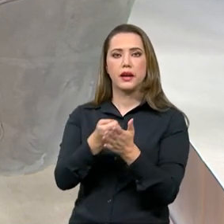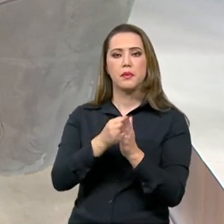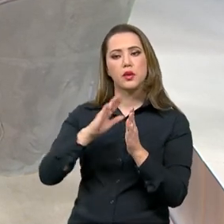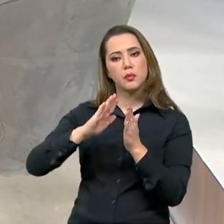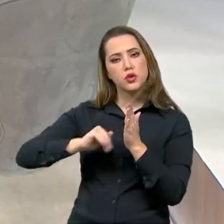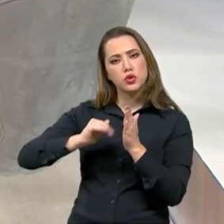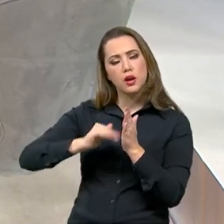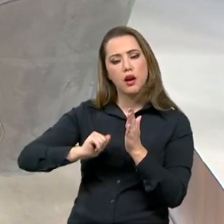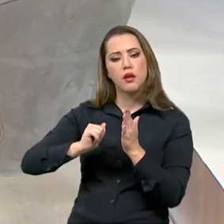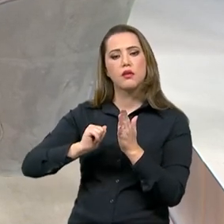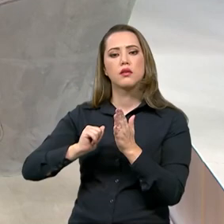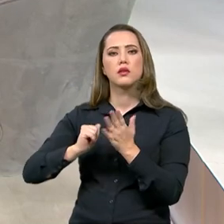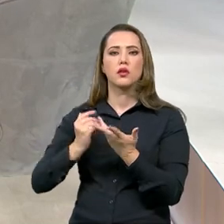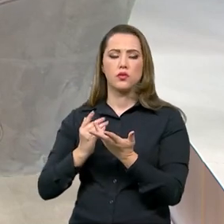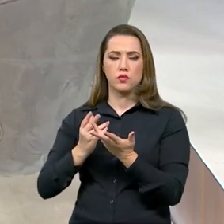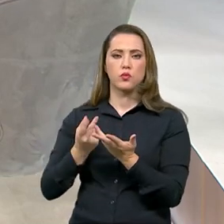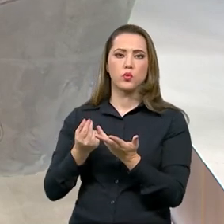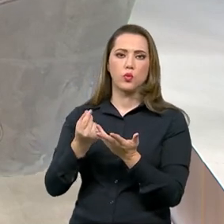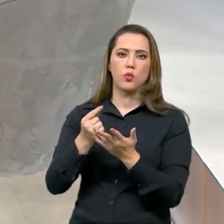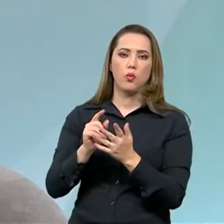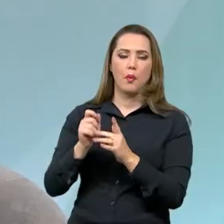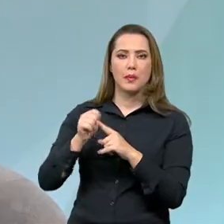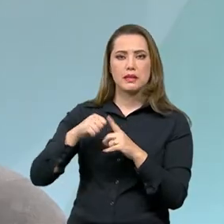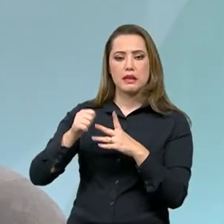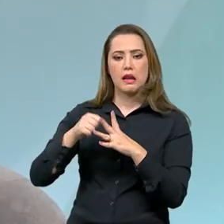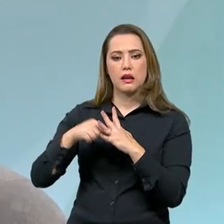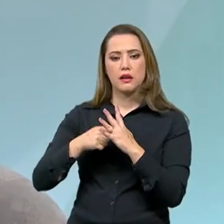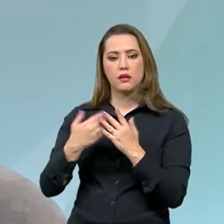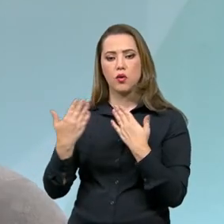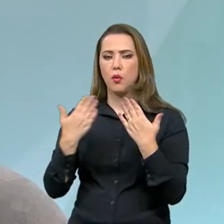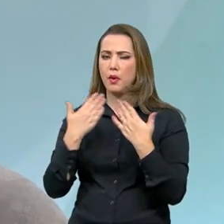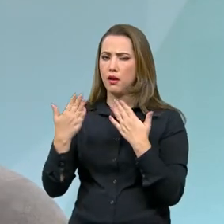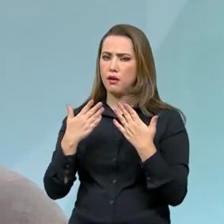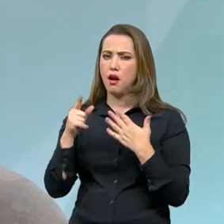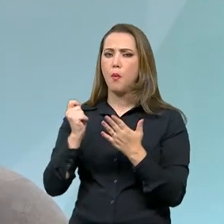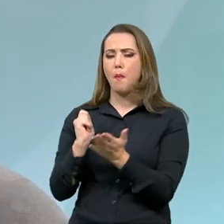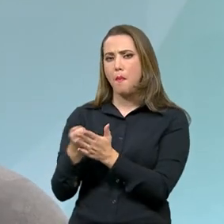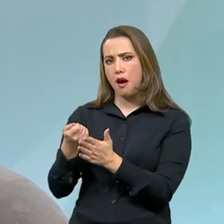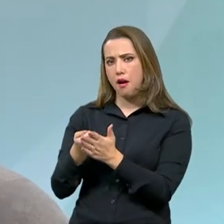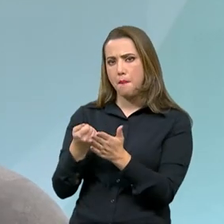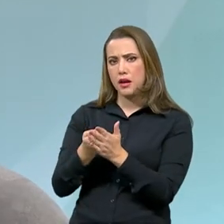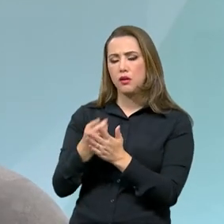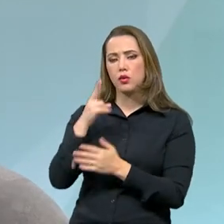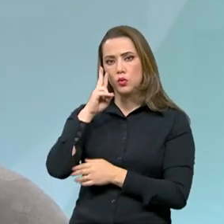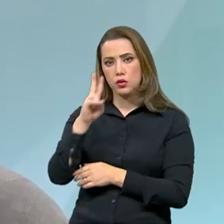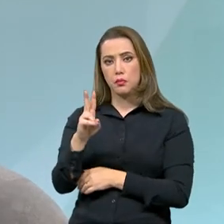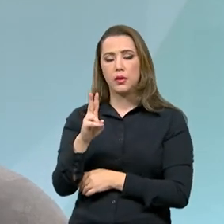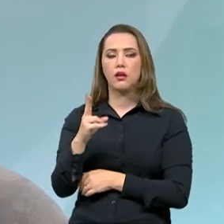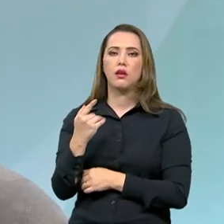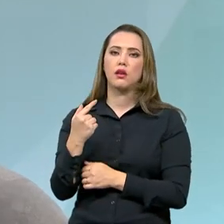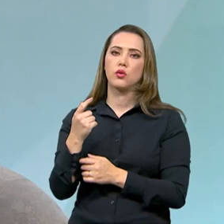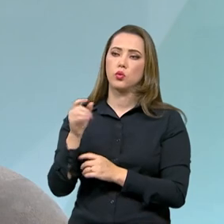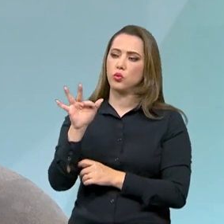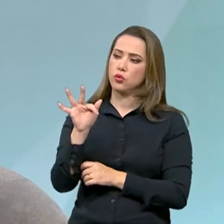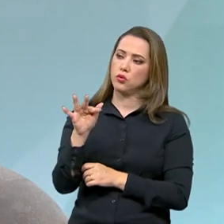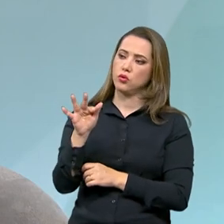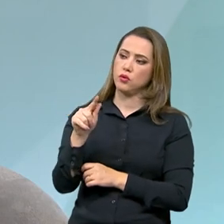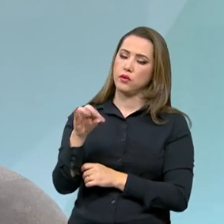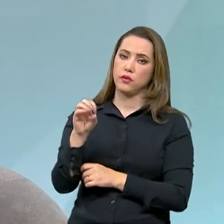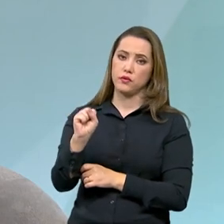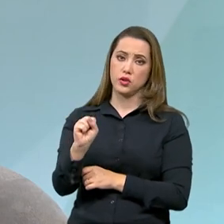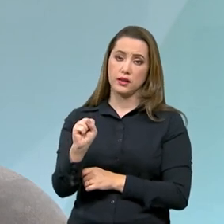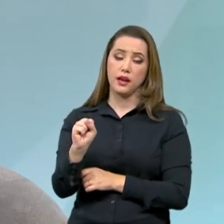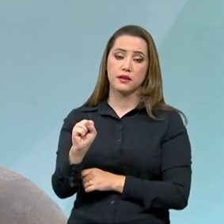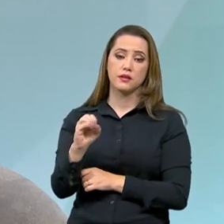Amortizar o financiamento. É. Na análise do crédito, a Caixa Econômica Federal vai utilizar, após a regulamentação do Conselho